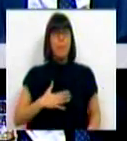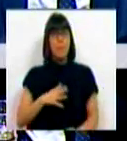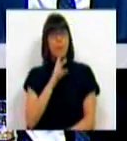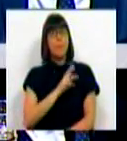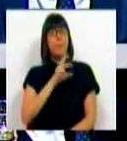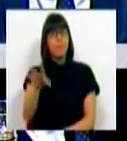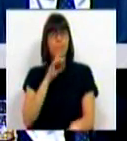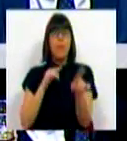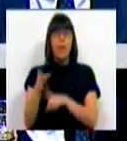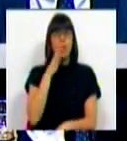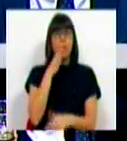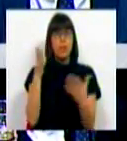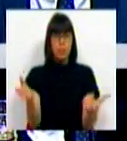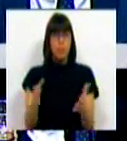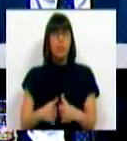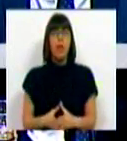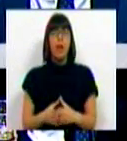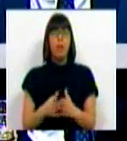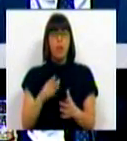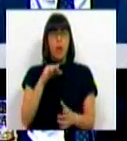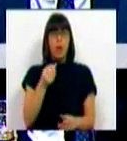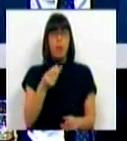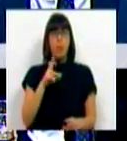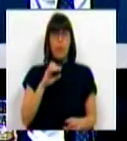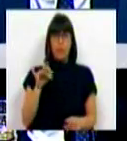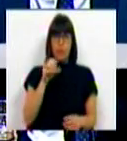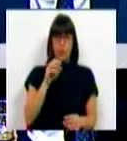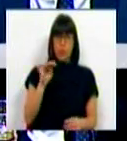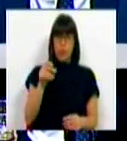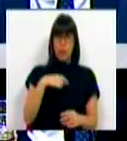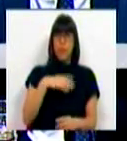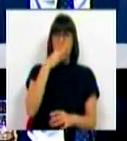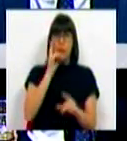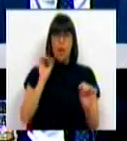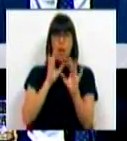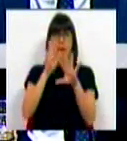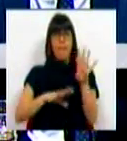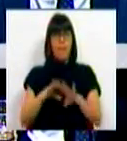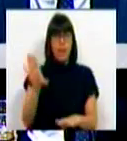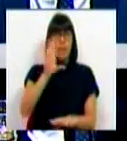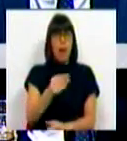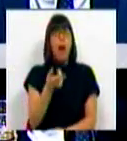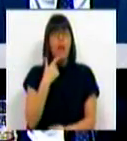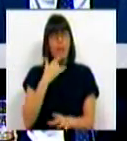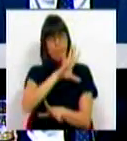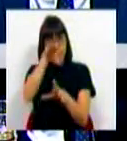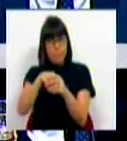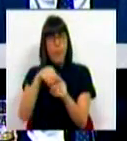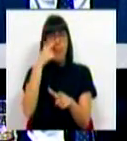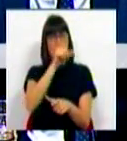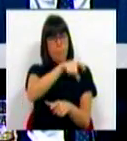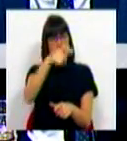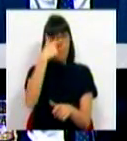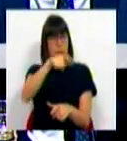resposta ao deputado Porfírio Silva, diria claramente que fazer mais implica envolver as pessoas,